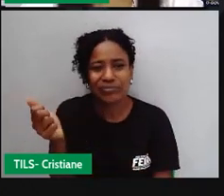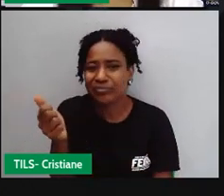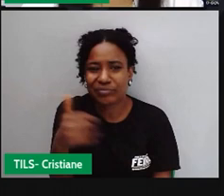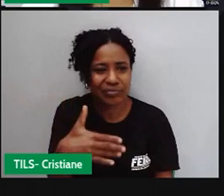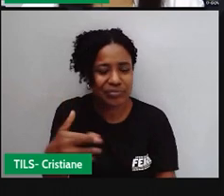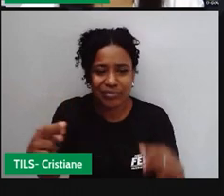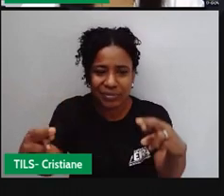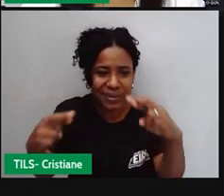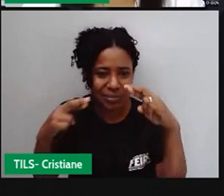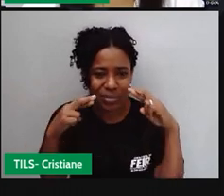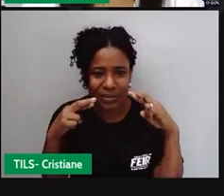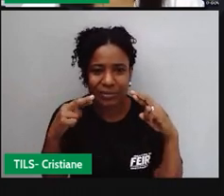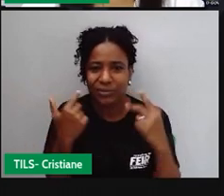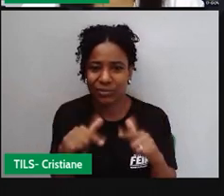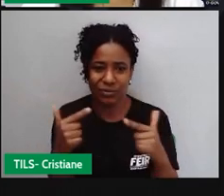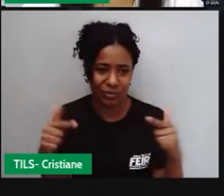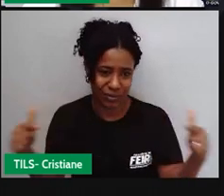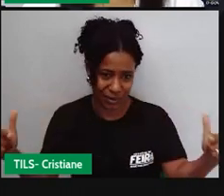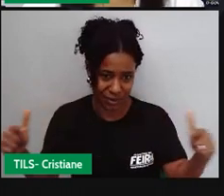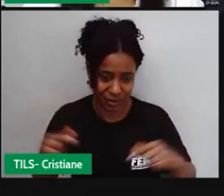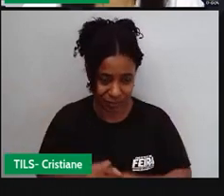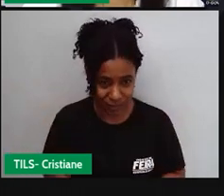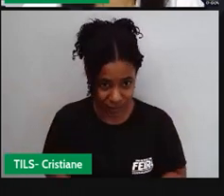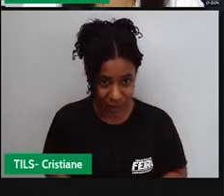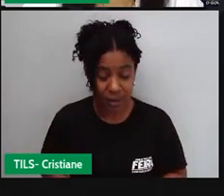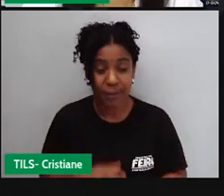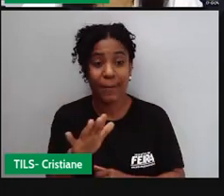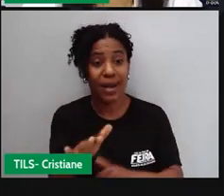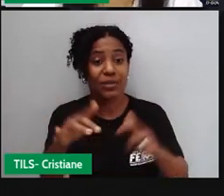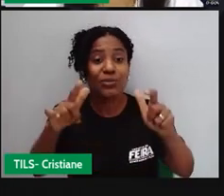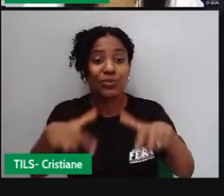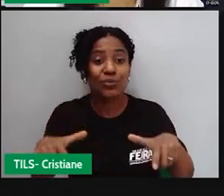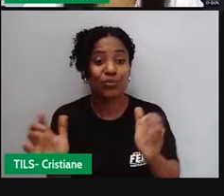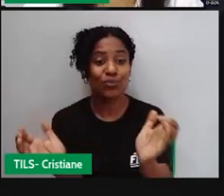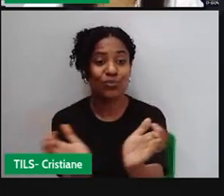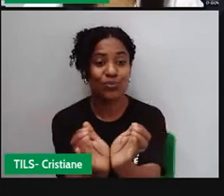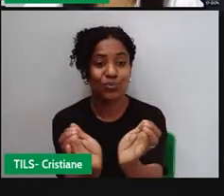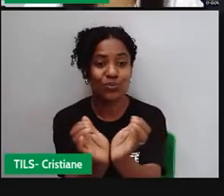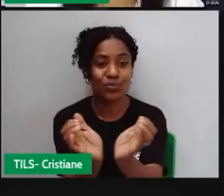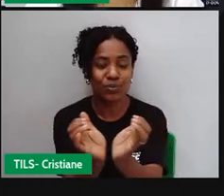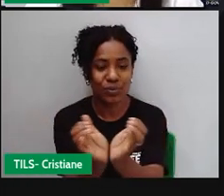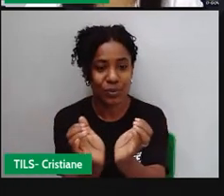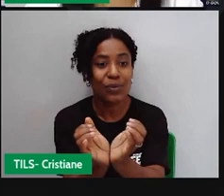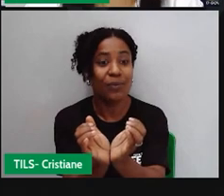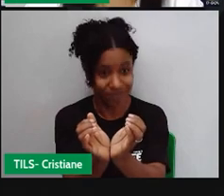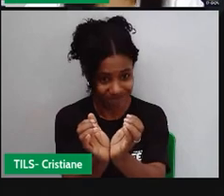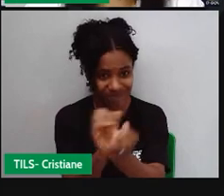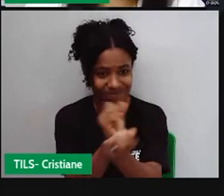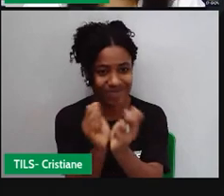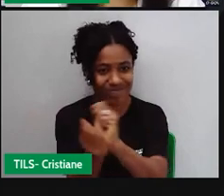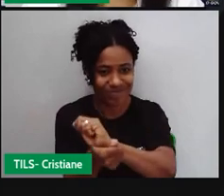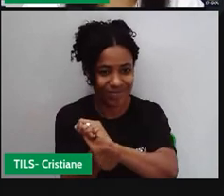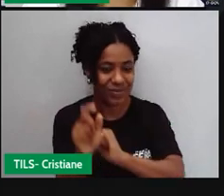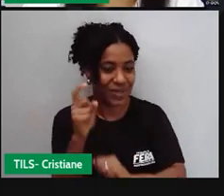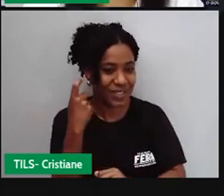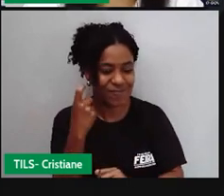e o quilombo representava resistência a toda essa situação ruim que eles viviam.